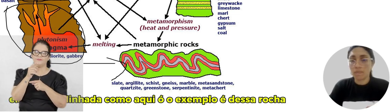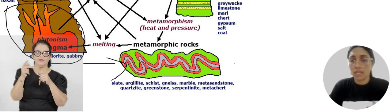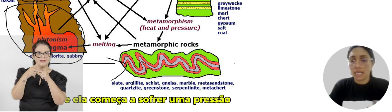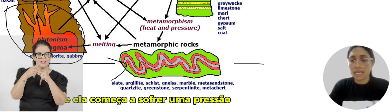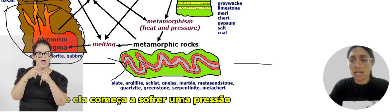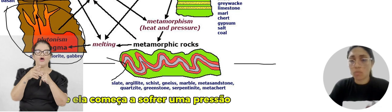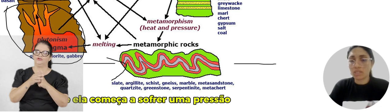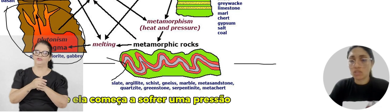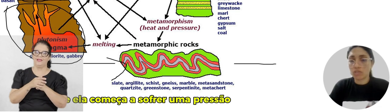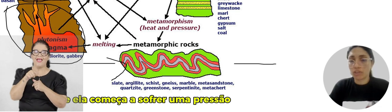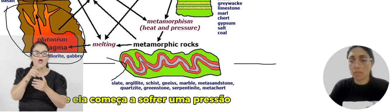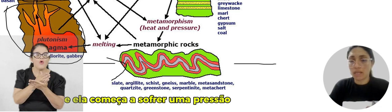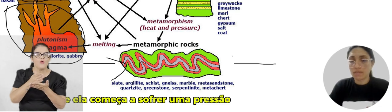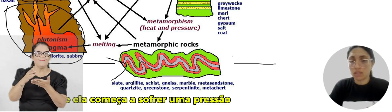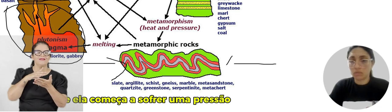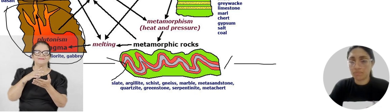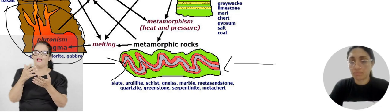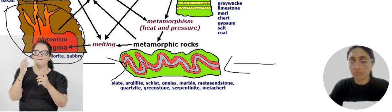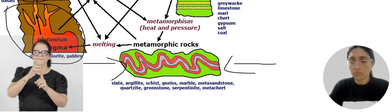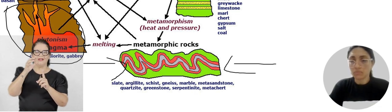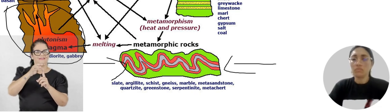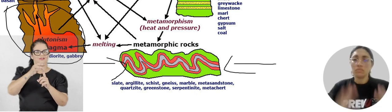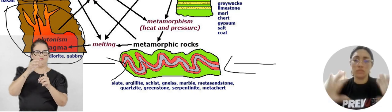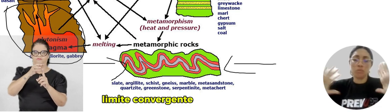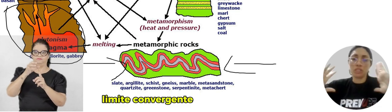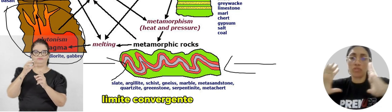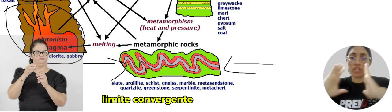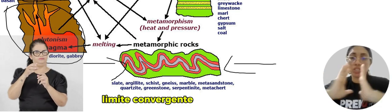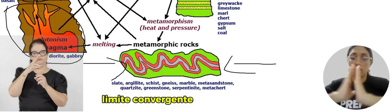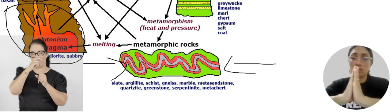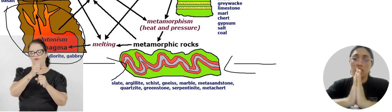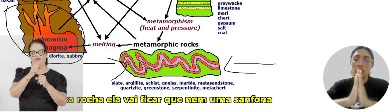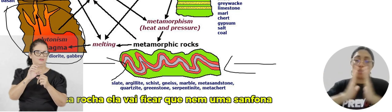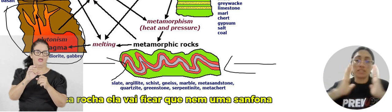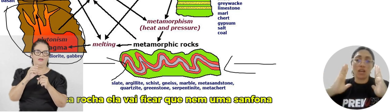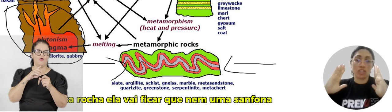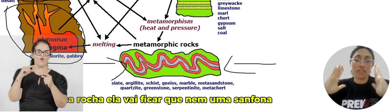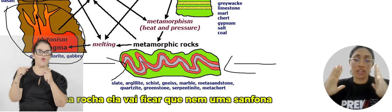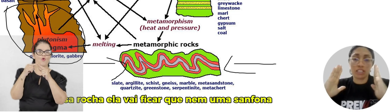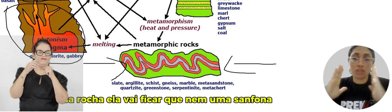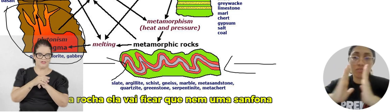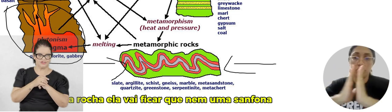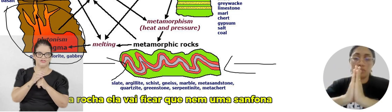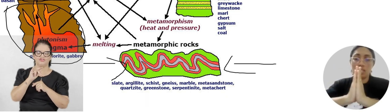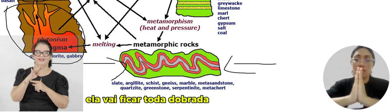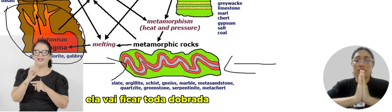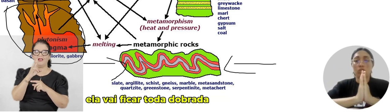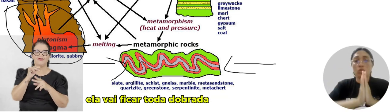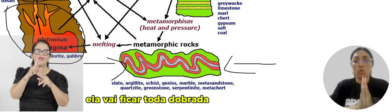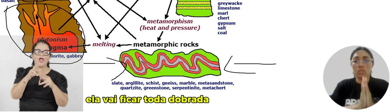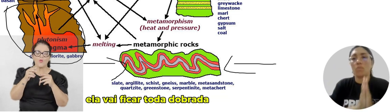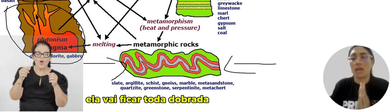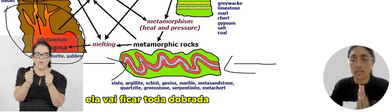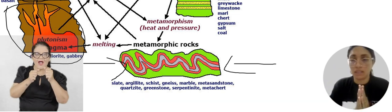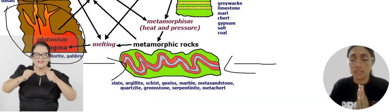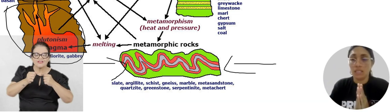rocha, e ela começa a sofrer uma pressão, limite convergente. Então, essa rocha vai ficar que nem uma sanfona, ela vai ficar